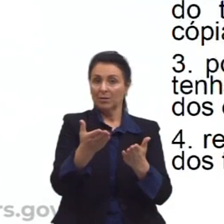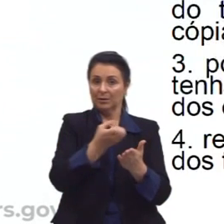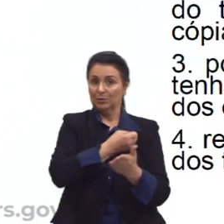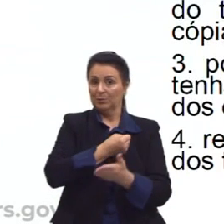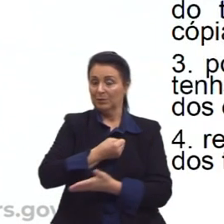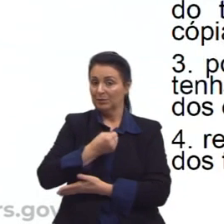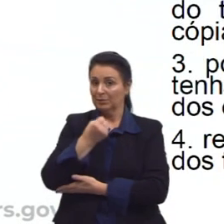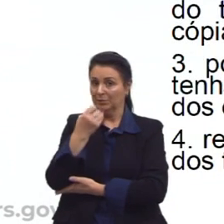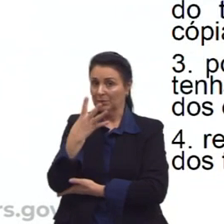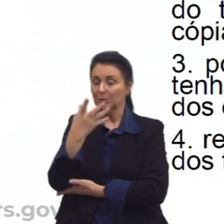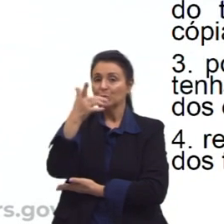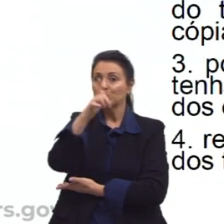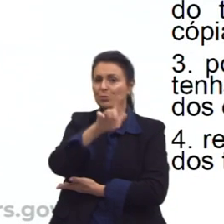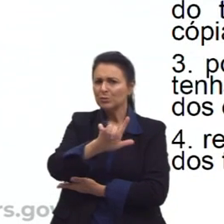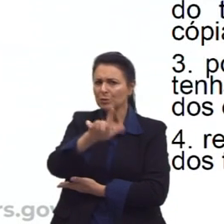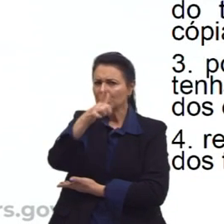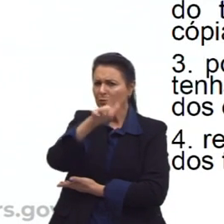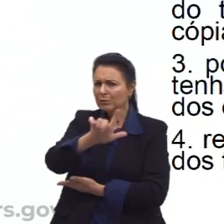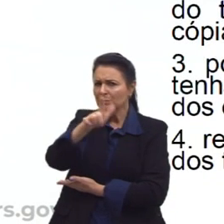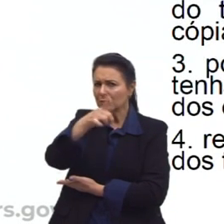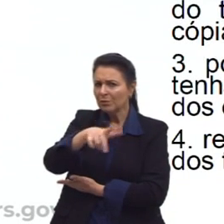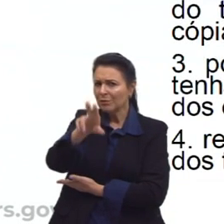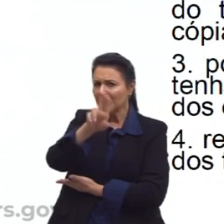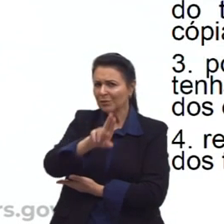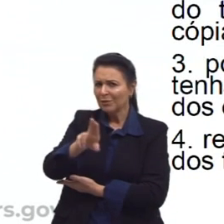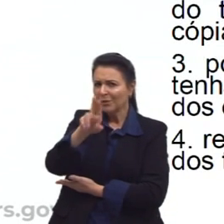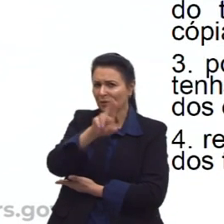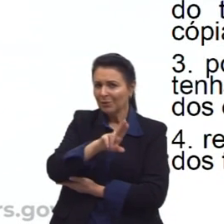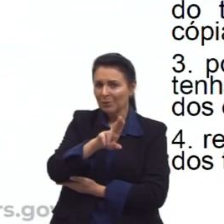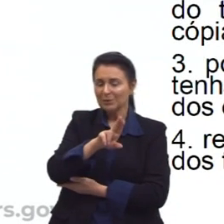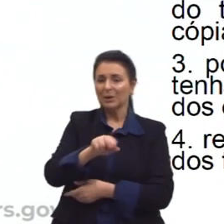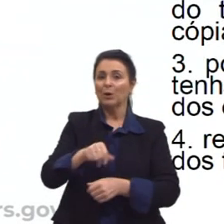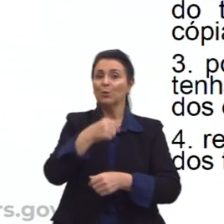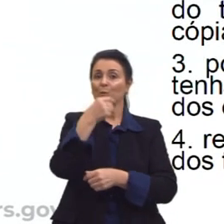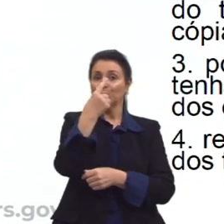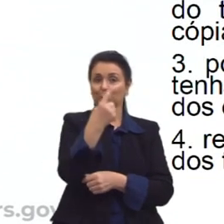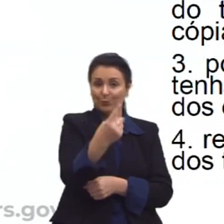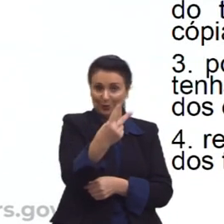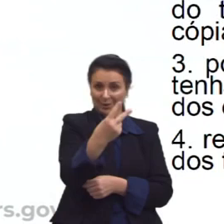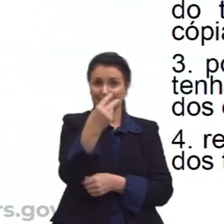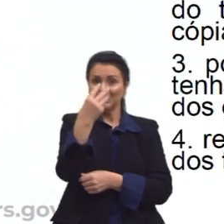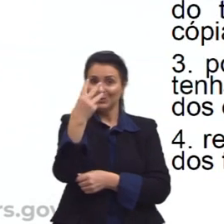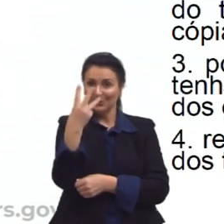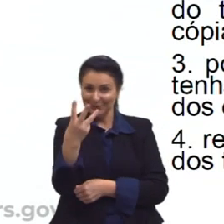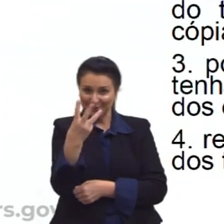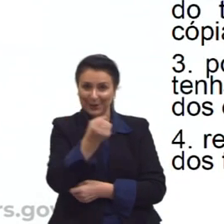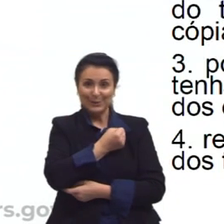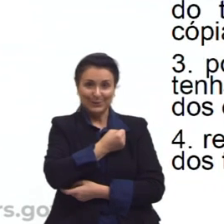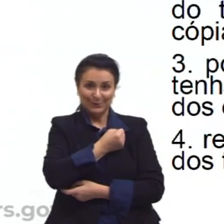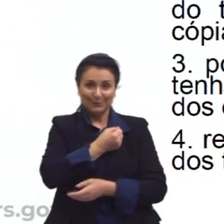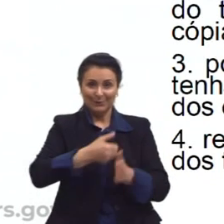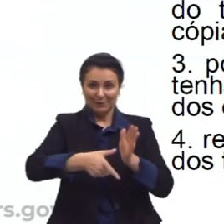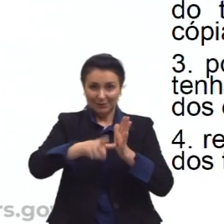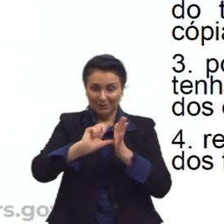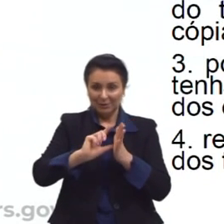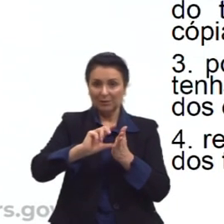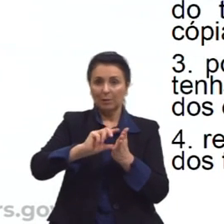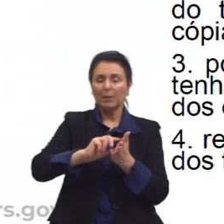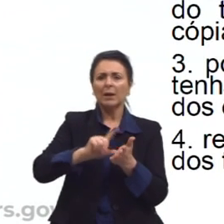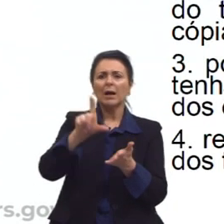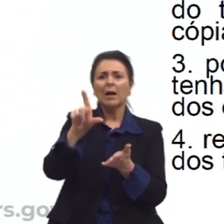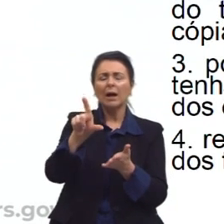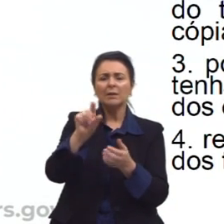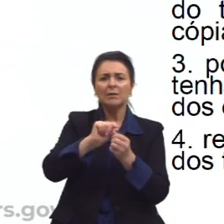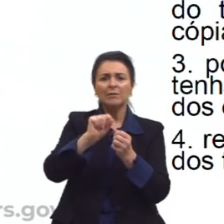seguinte. Repita sucessivamente os passos 2 e 3 para cada cópia dos triângulos obtidos